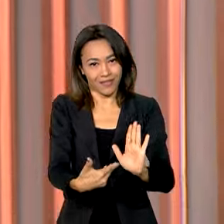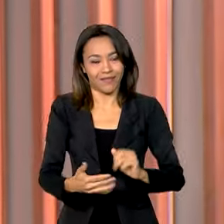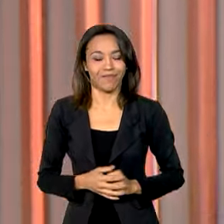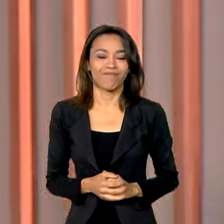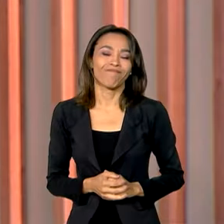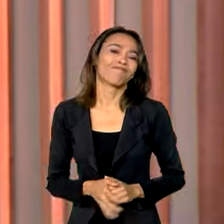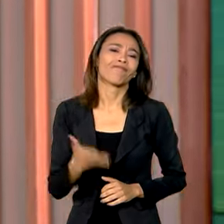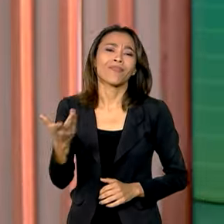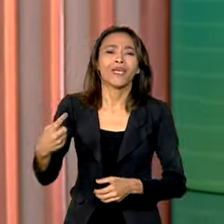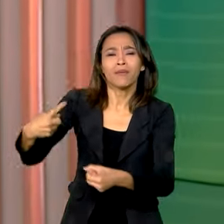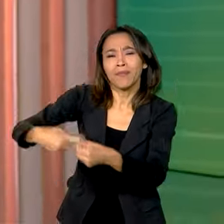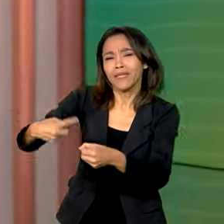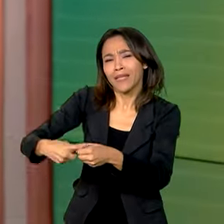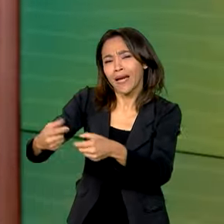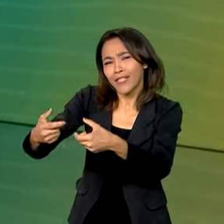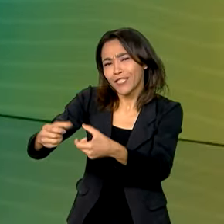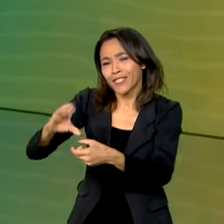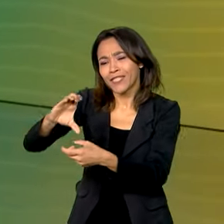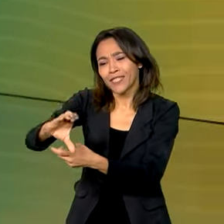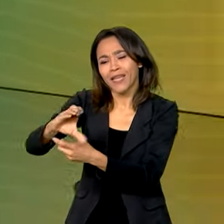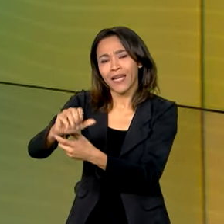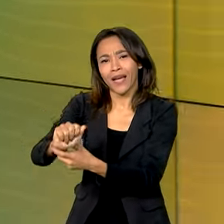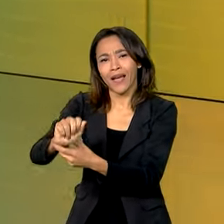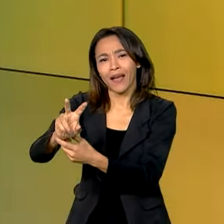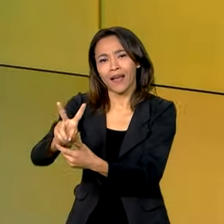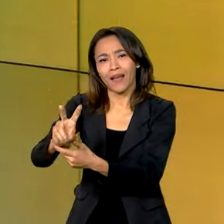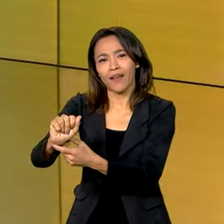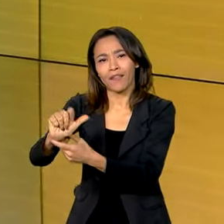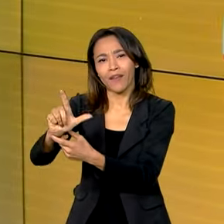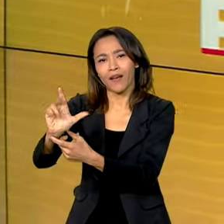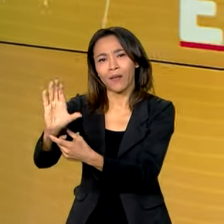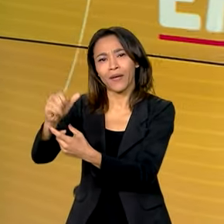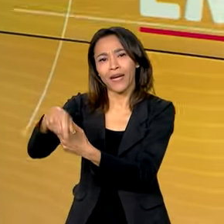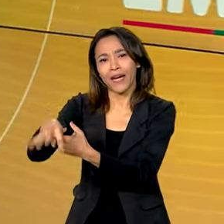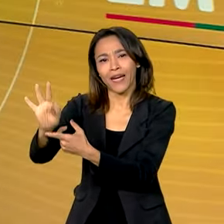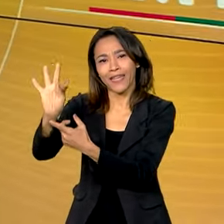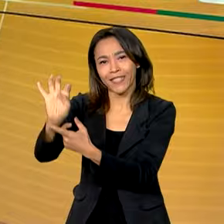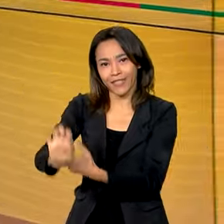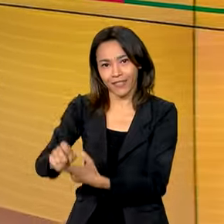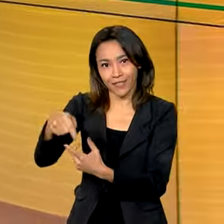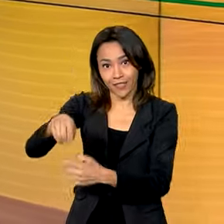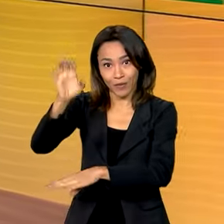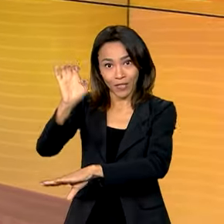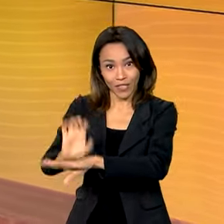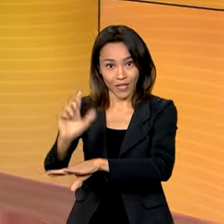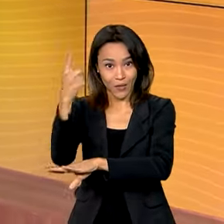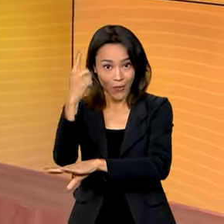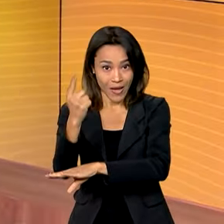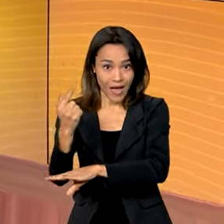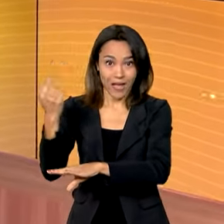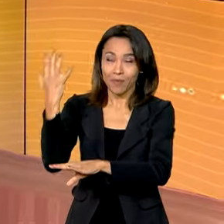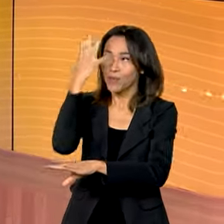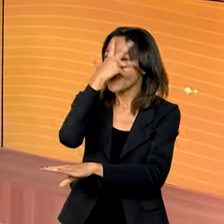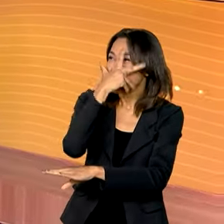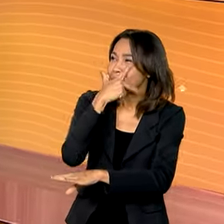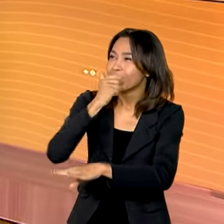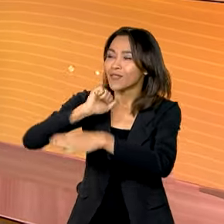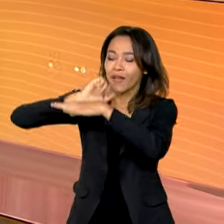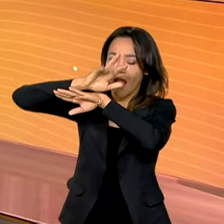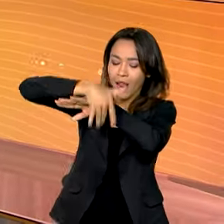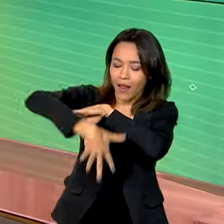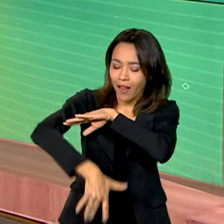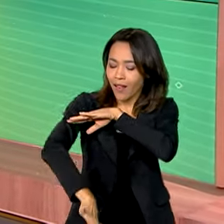a pequena cidade de Cavalcante, em Goiás, que é conhecida por passeios paradisíacos em meio a trilhas do Cerrado e cachoeiras